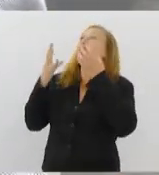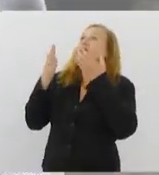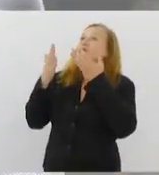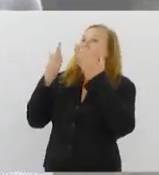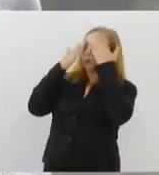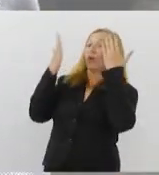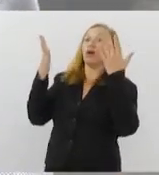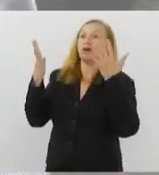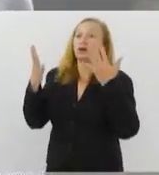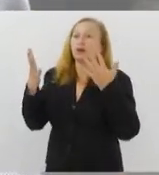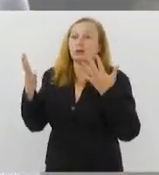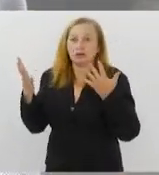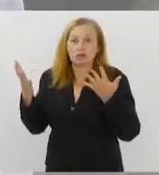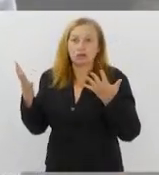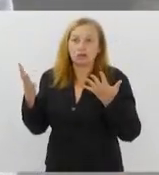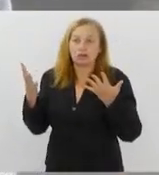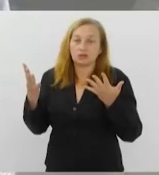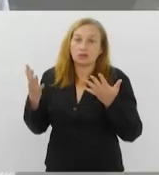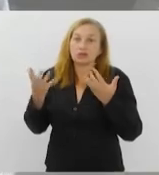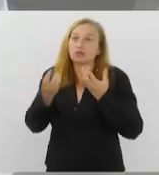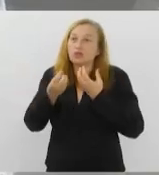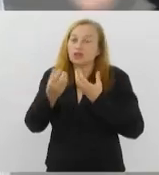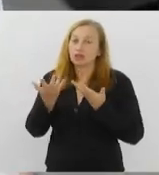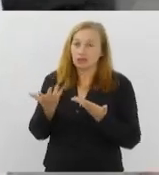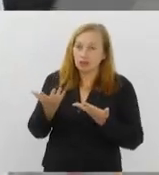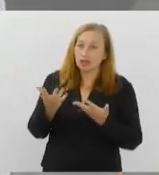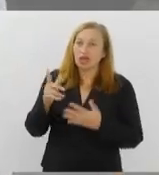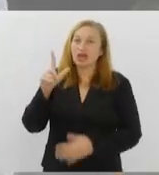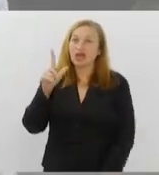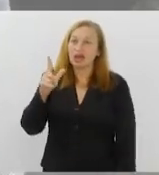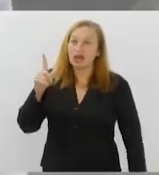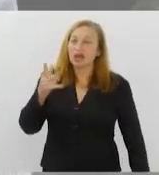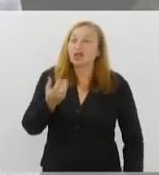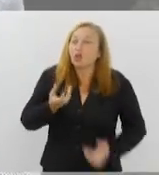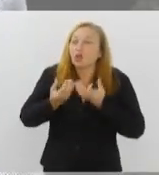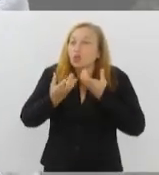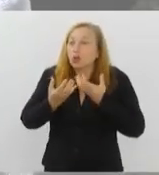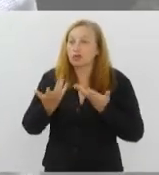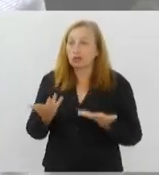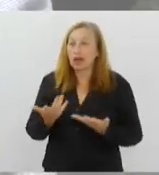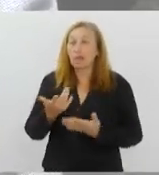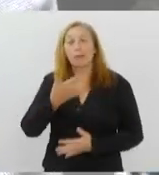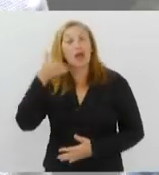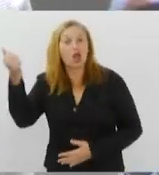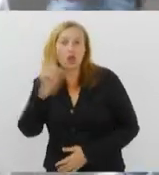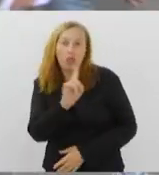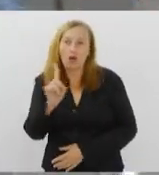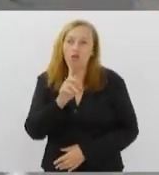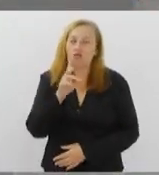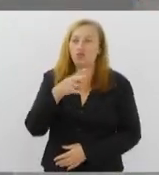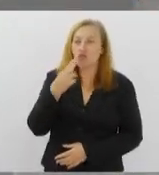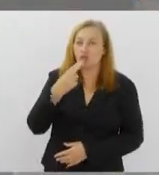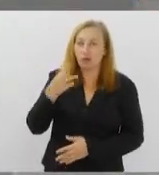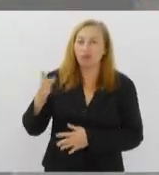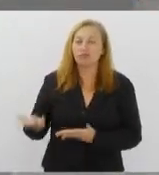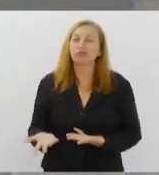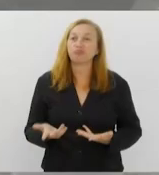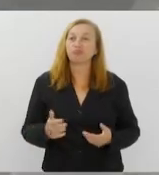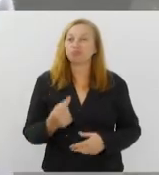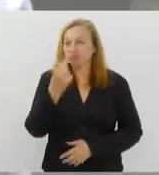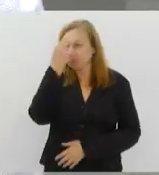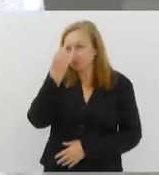no bolso da calça, causando graves queimaduras e deformidades nas pessoas. Então, o melhor é não fumar. E, doutor, a figura do fumante